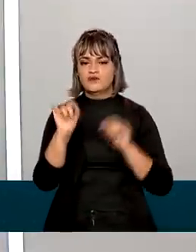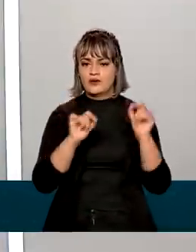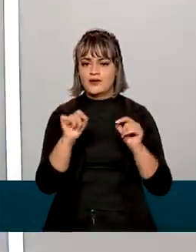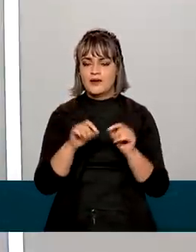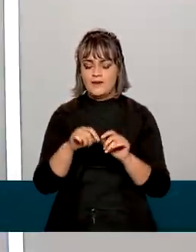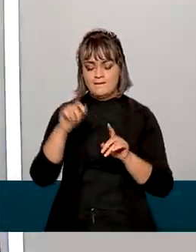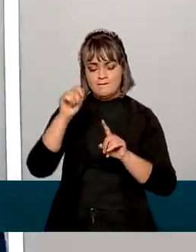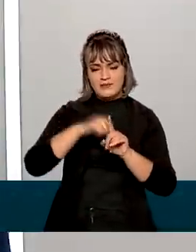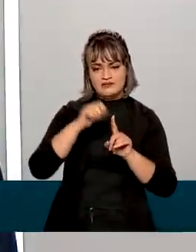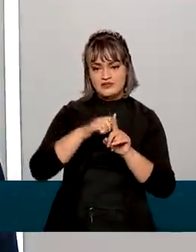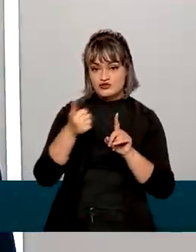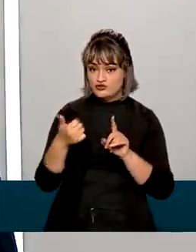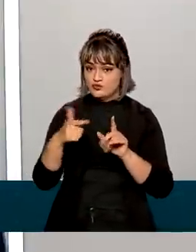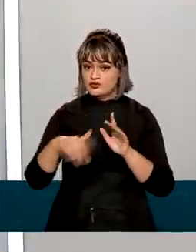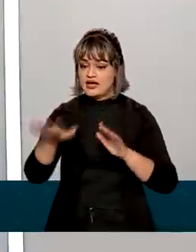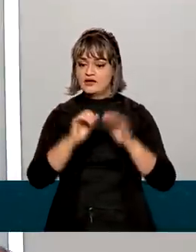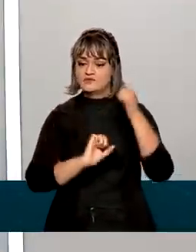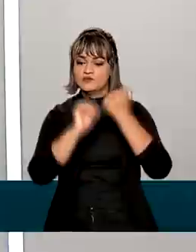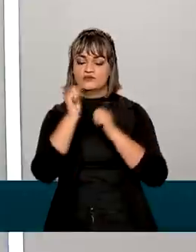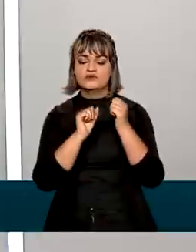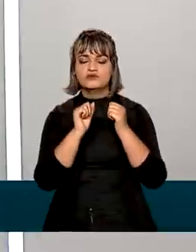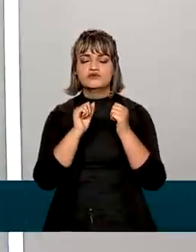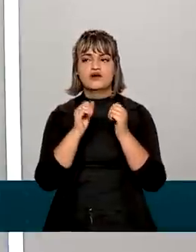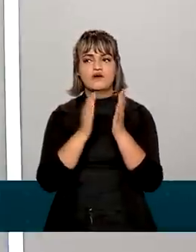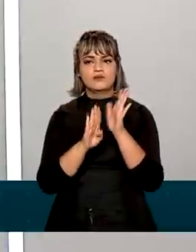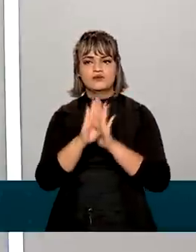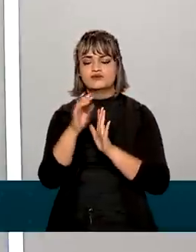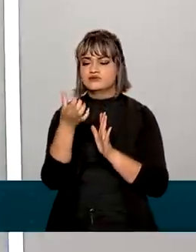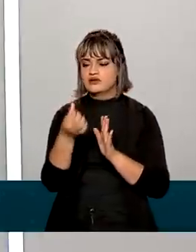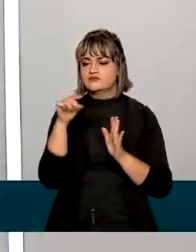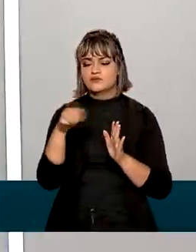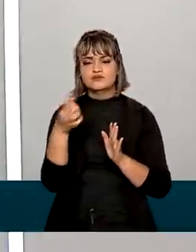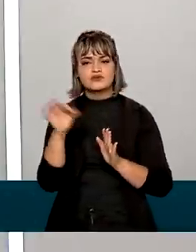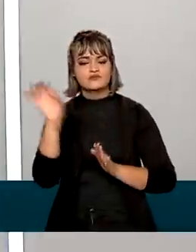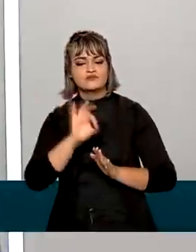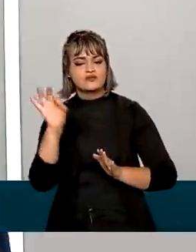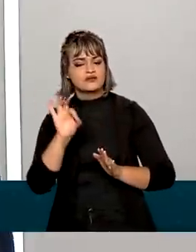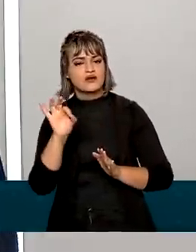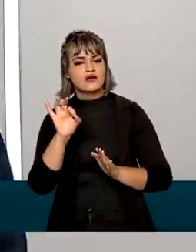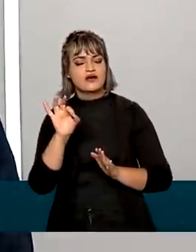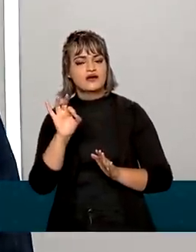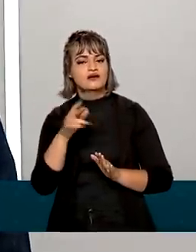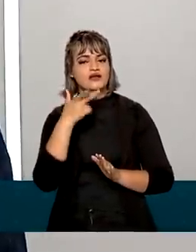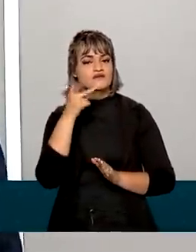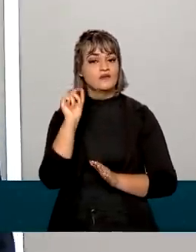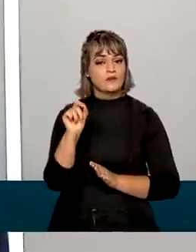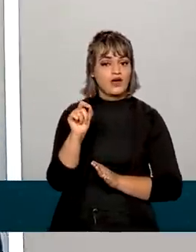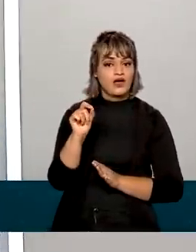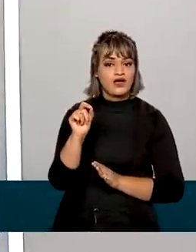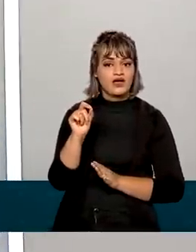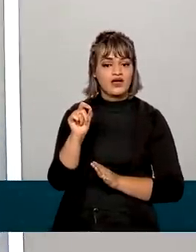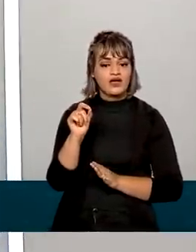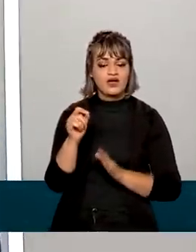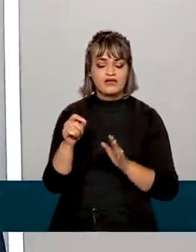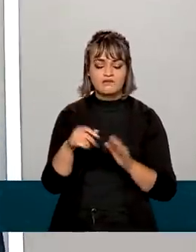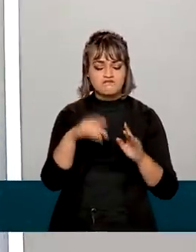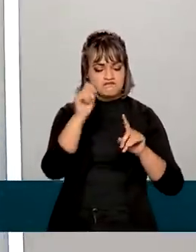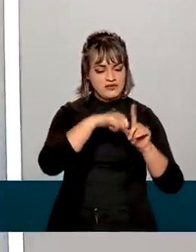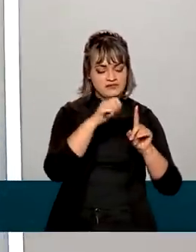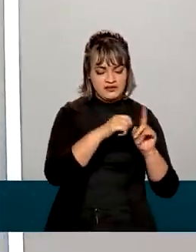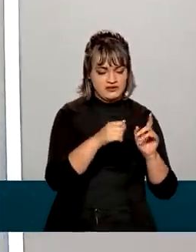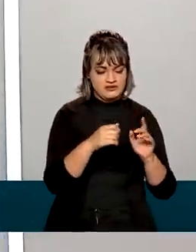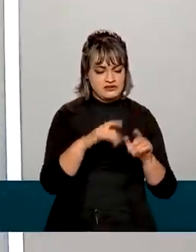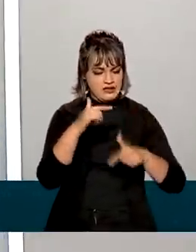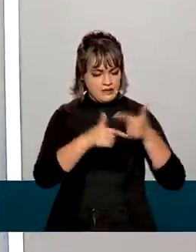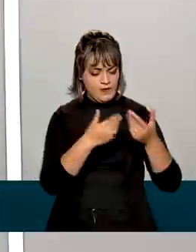12 meses, a produção industrial já acumula um crescimento de 6,6%. O que mostra não apenas como foi a arrecadação nos últimos meses, mas